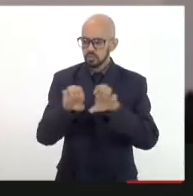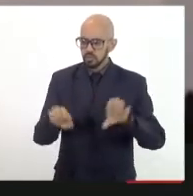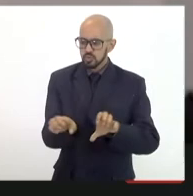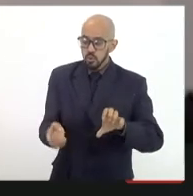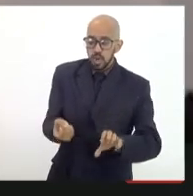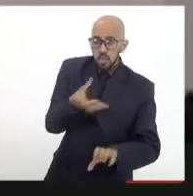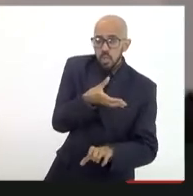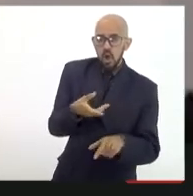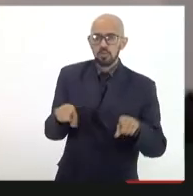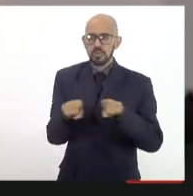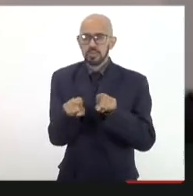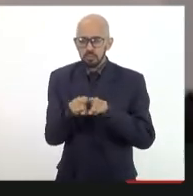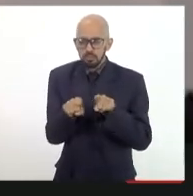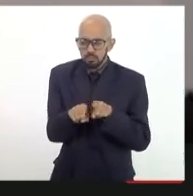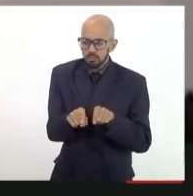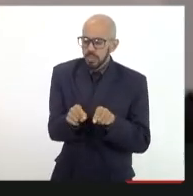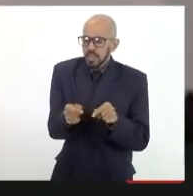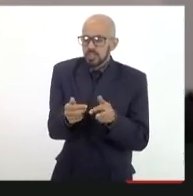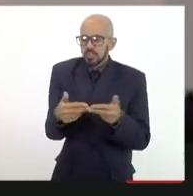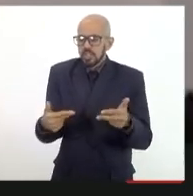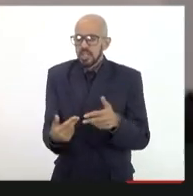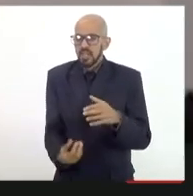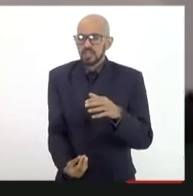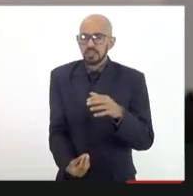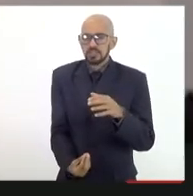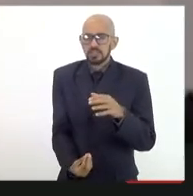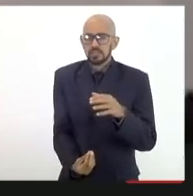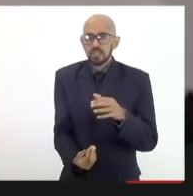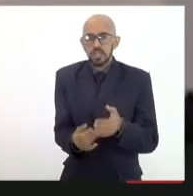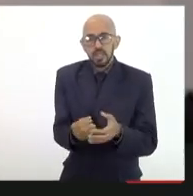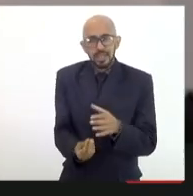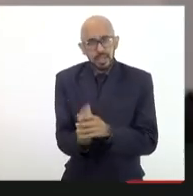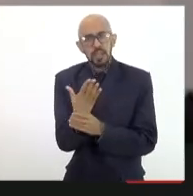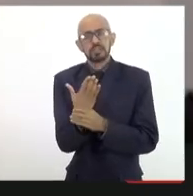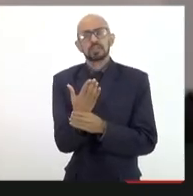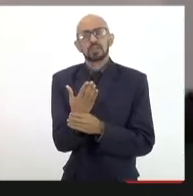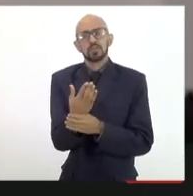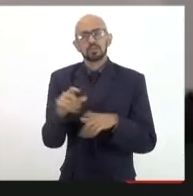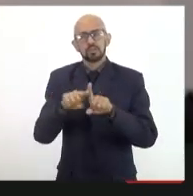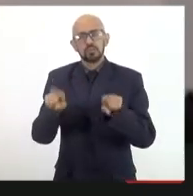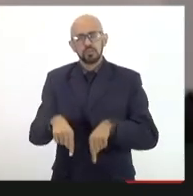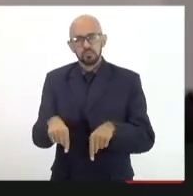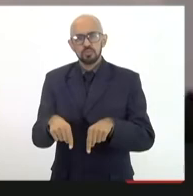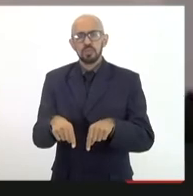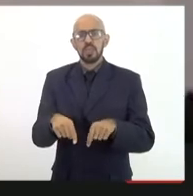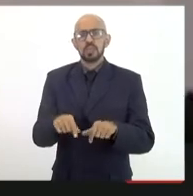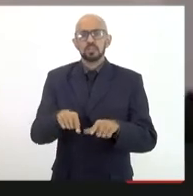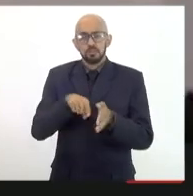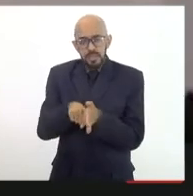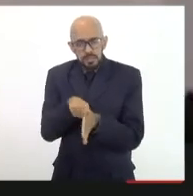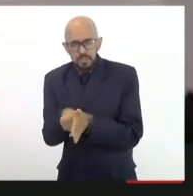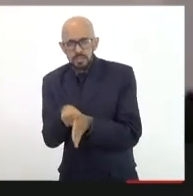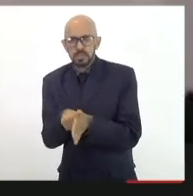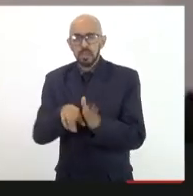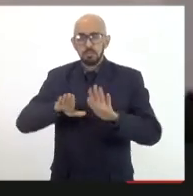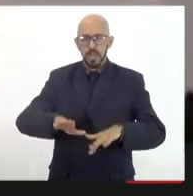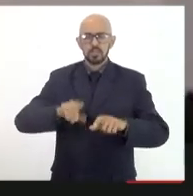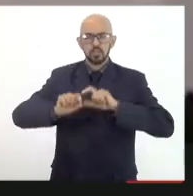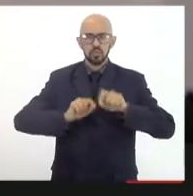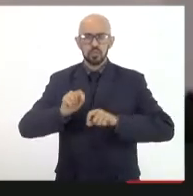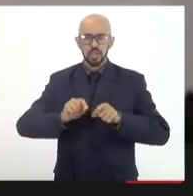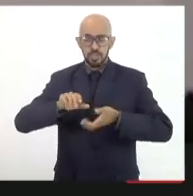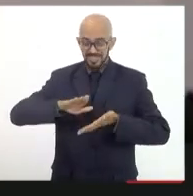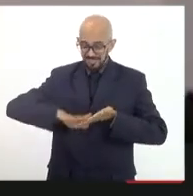de inovação, de pesquisa, de geração de emprego, mas eu acho que a questão do custeio